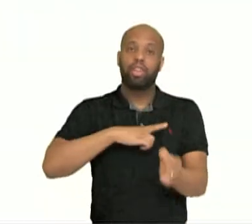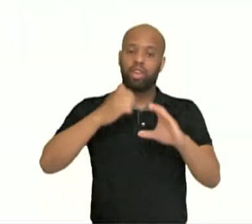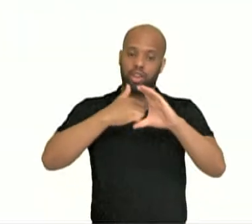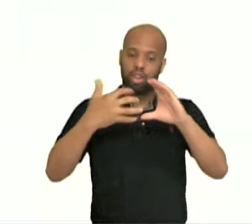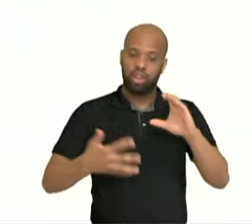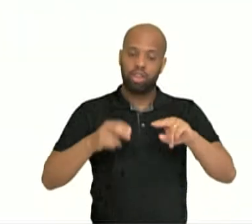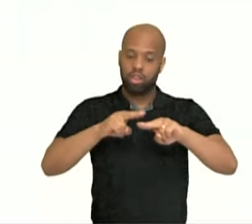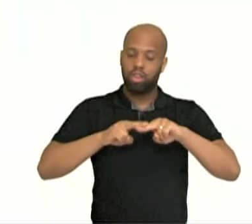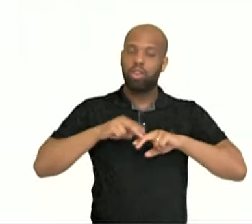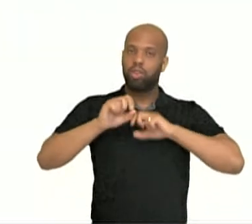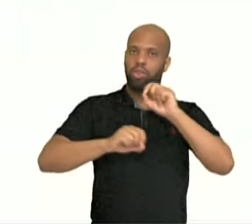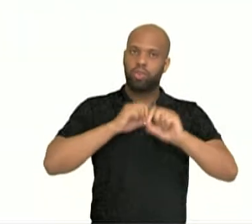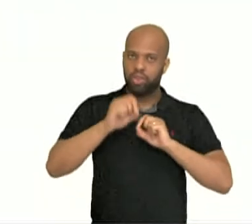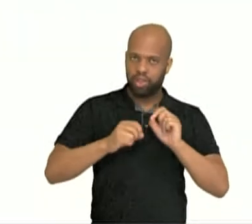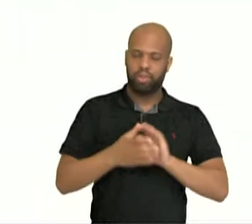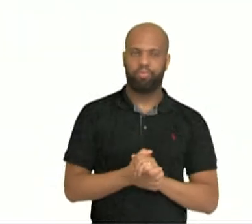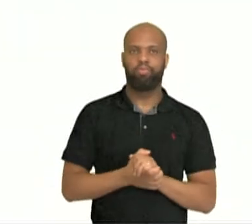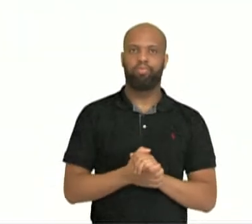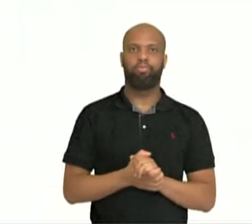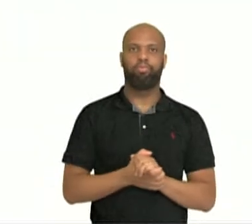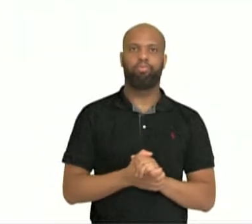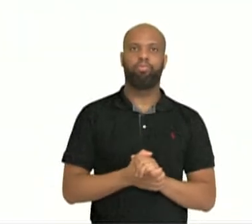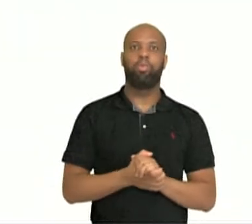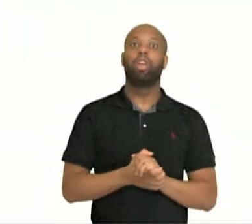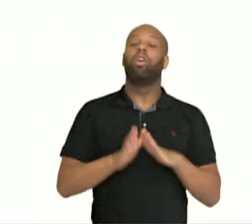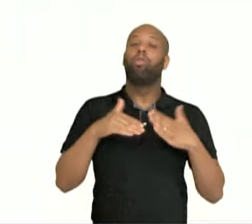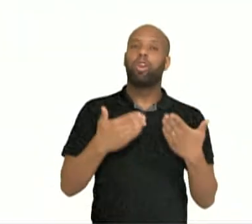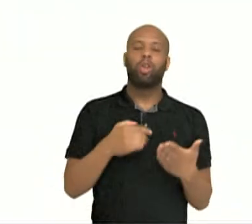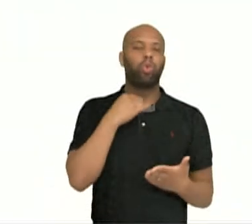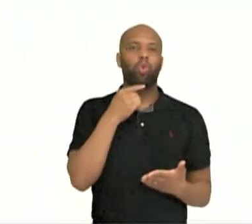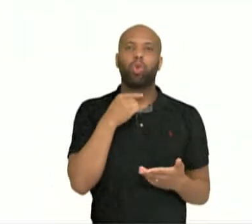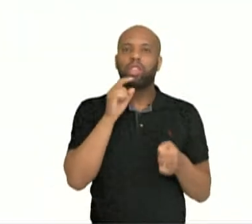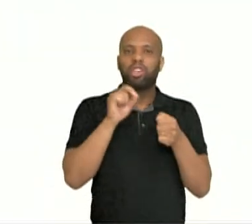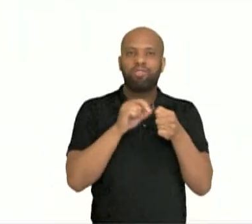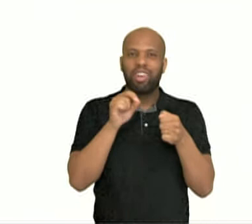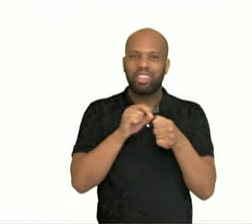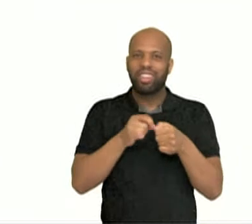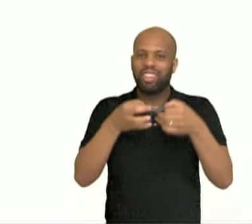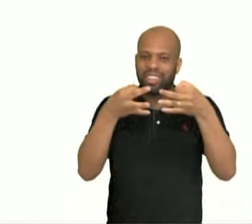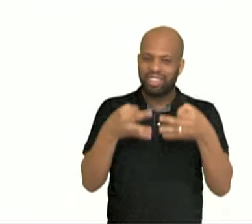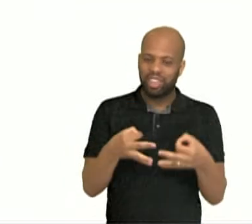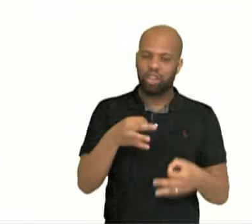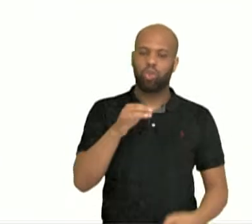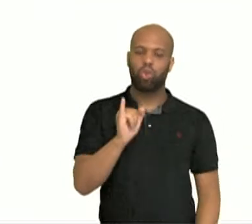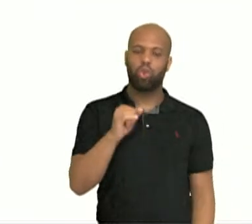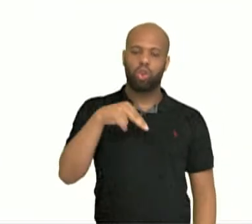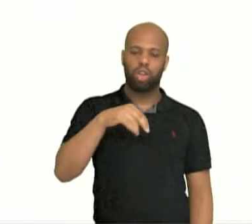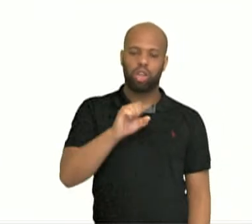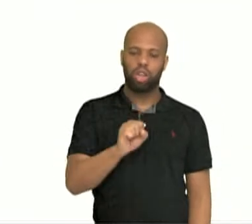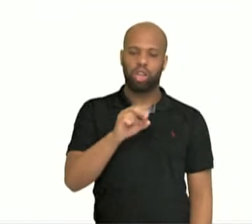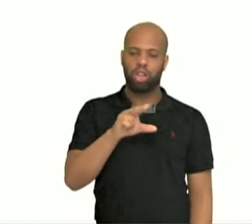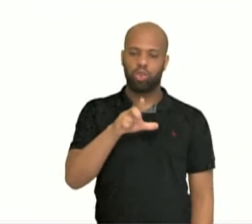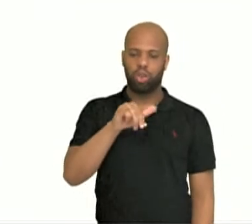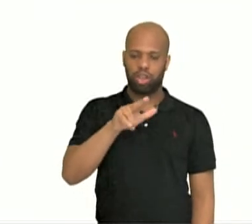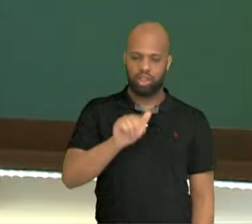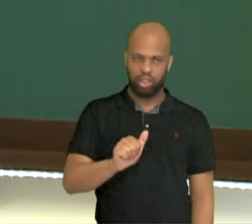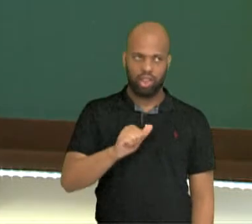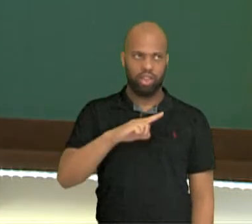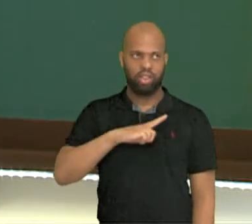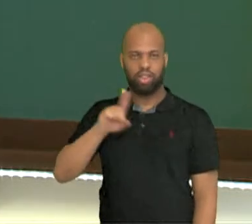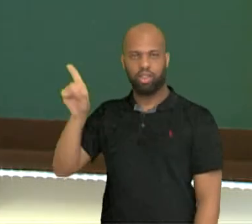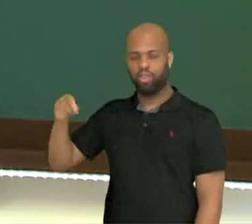pela deficiência de produção e ou ação da insulina. Como assim, professora? Ó, nós temos aqui